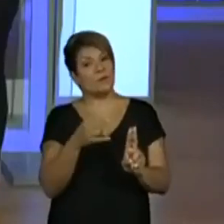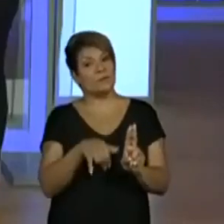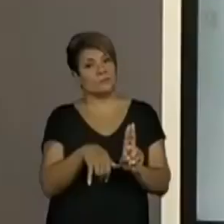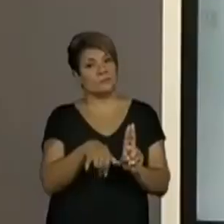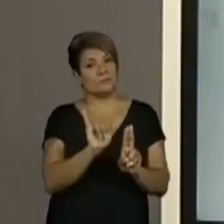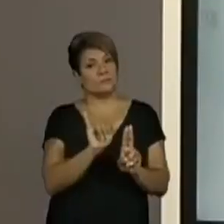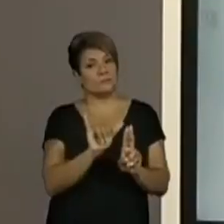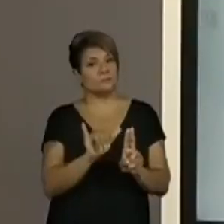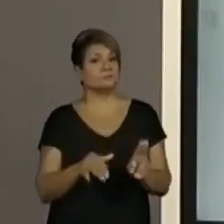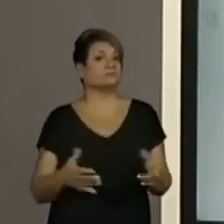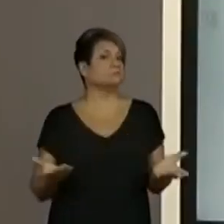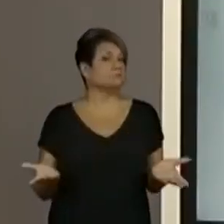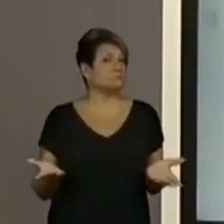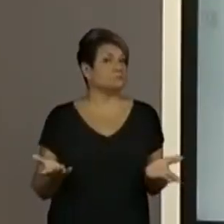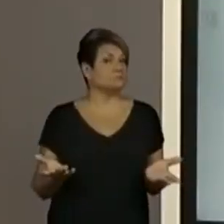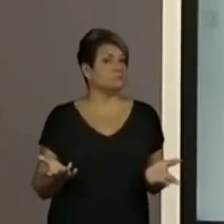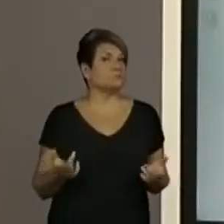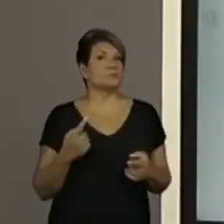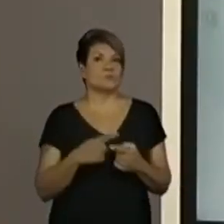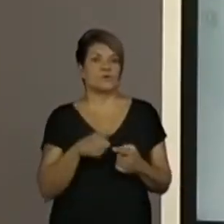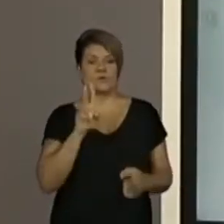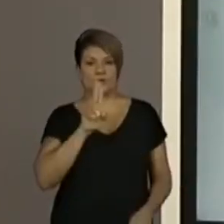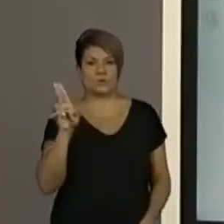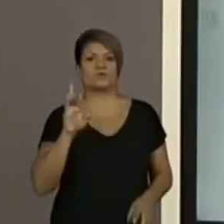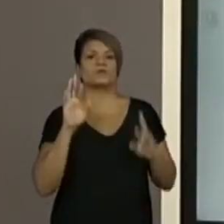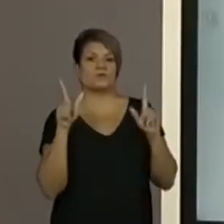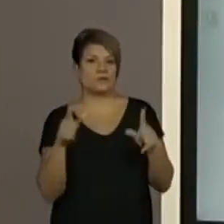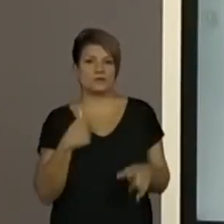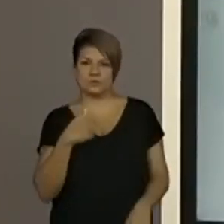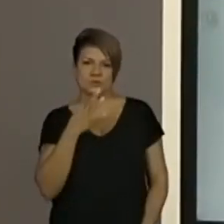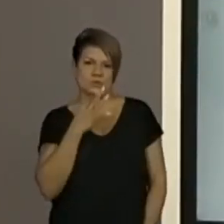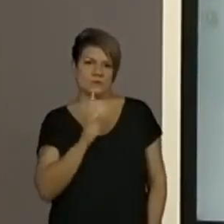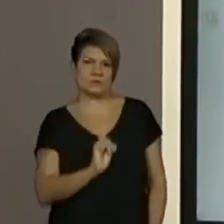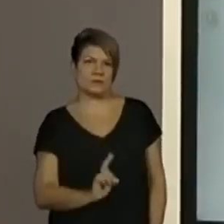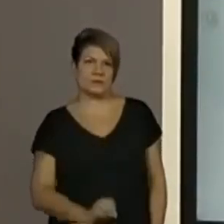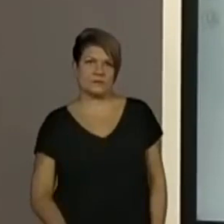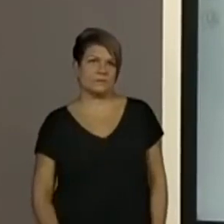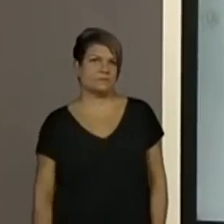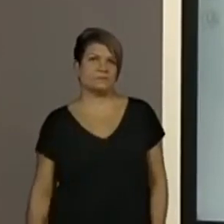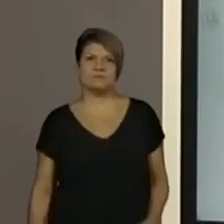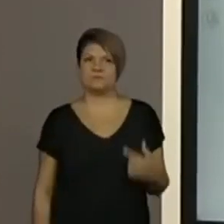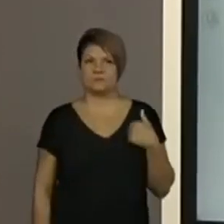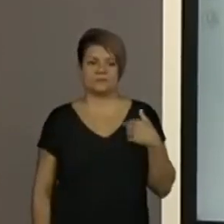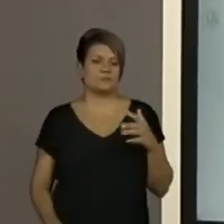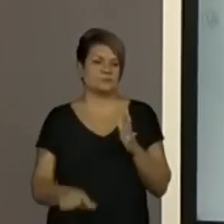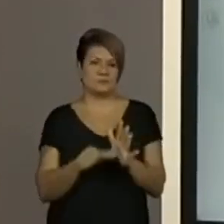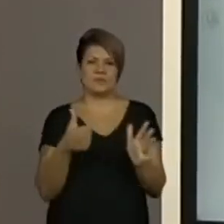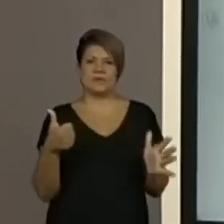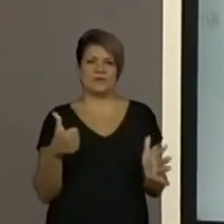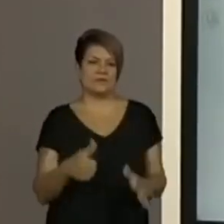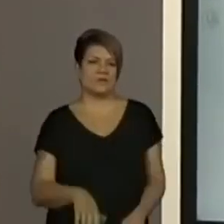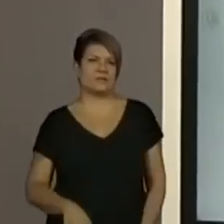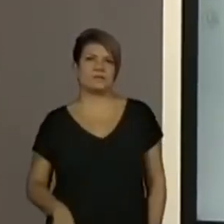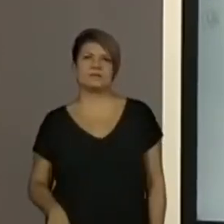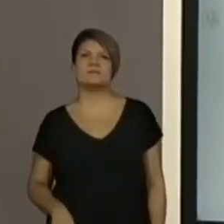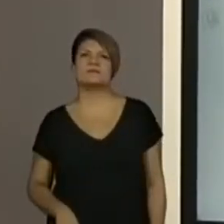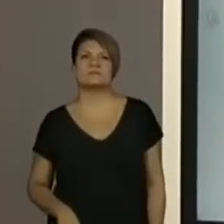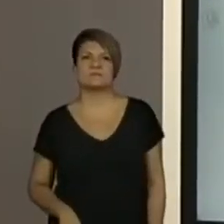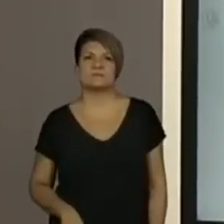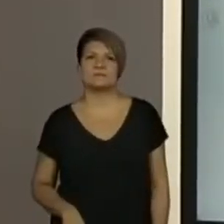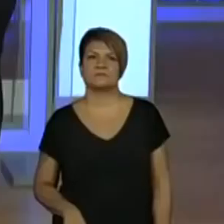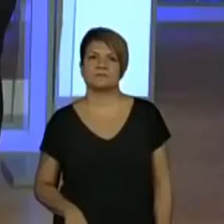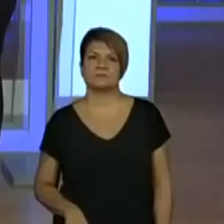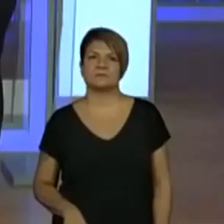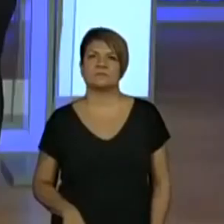diferente um nome que eu não tinha visto. Eu não conhecia. Você conhecia esse nome? Sim. Eu não. É a primeira vez. Uiara. Por isso que me chamou a atenção.